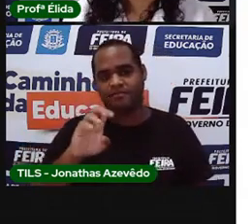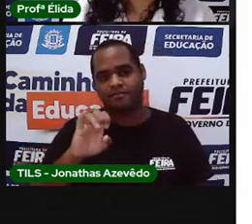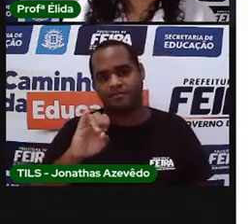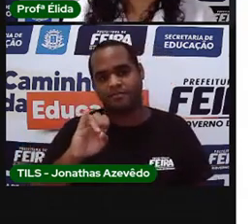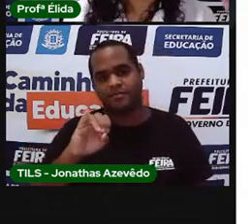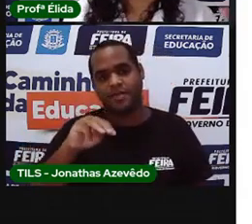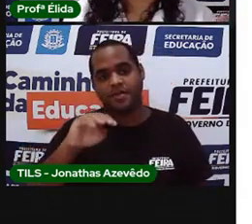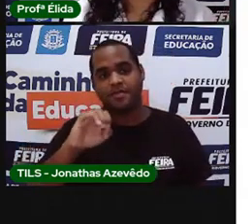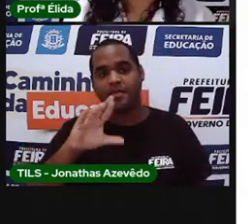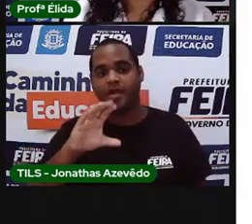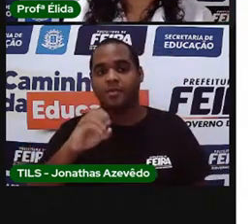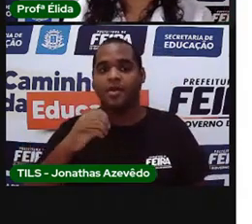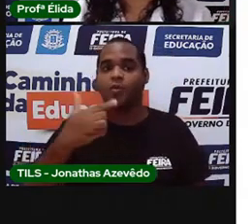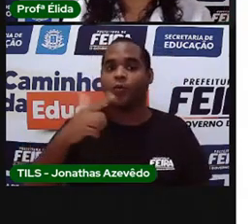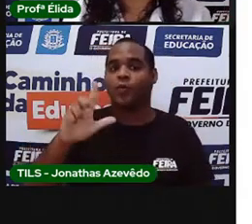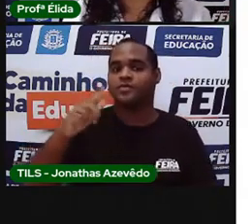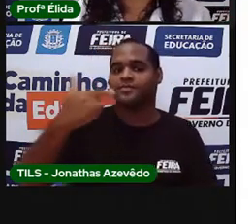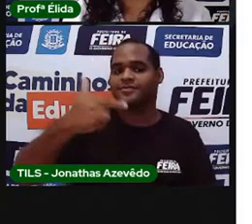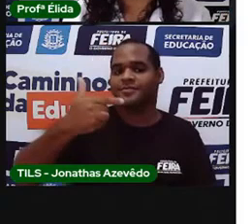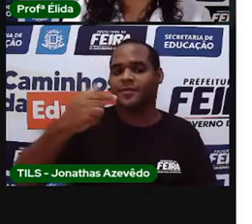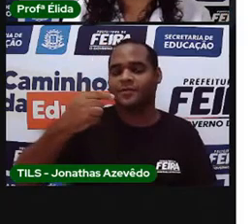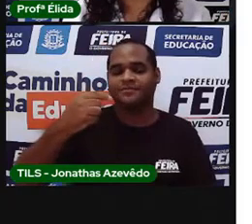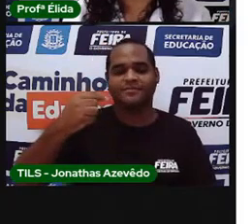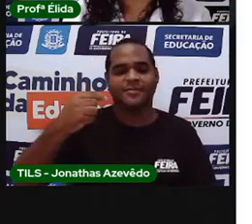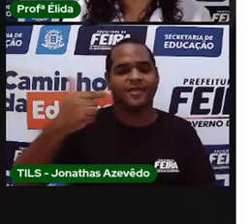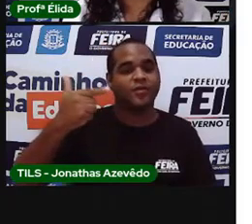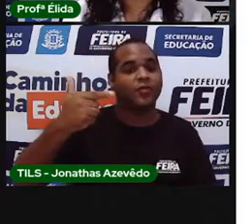Quem vem depois do segundo?